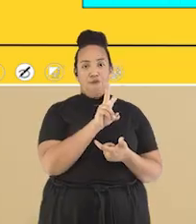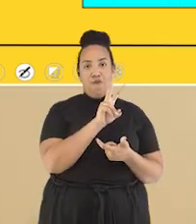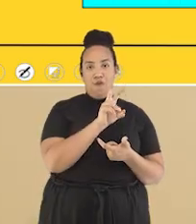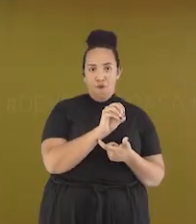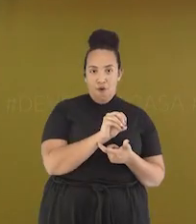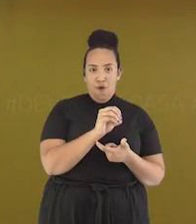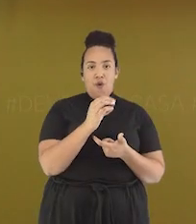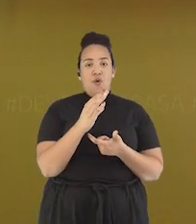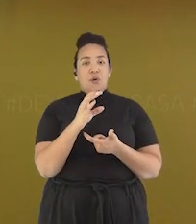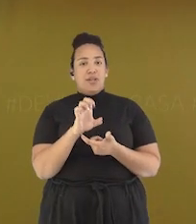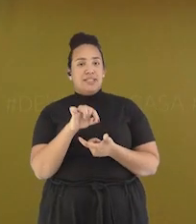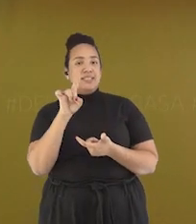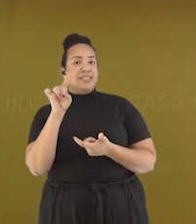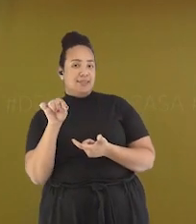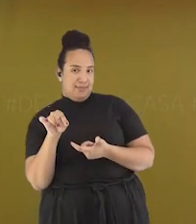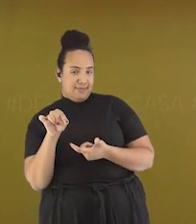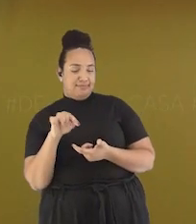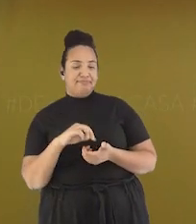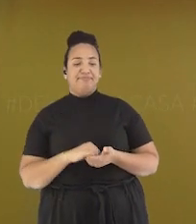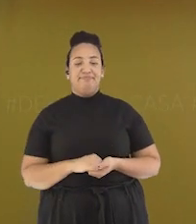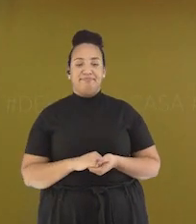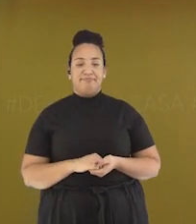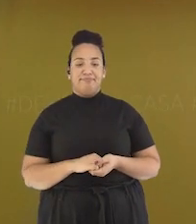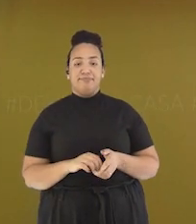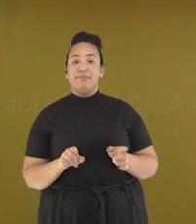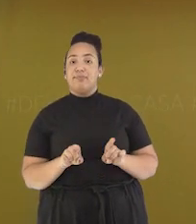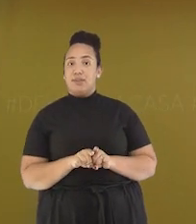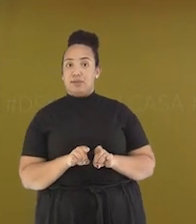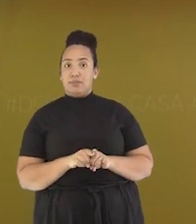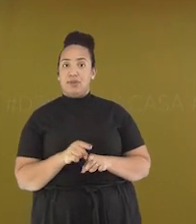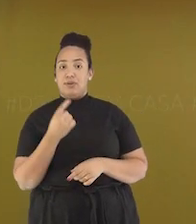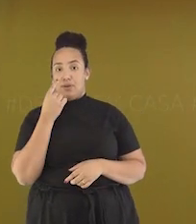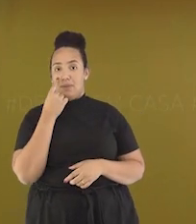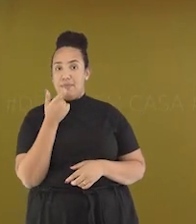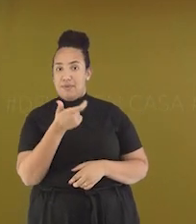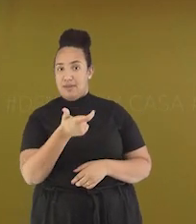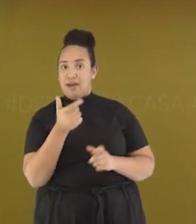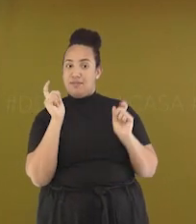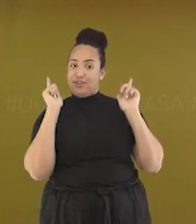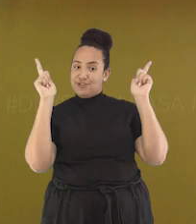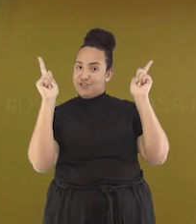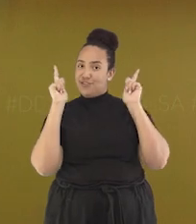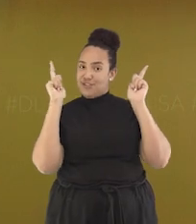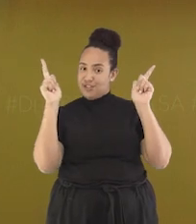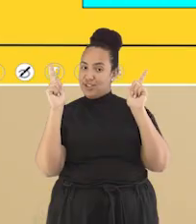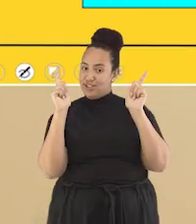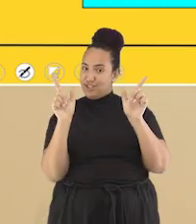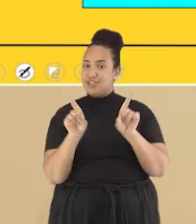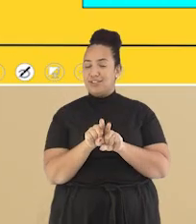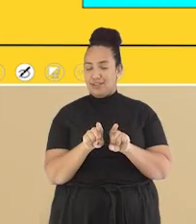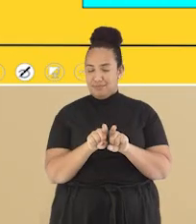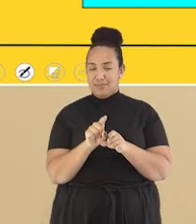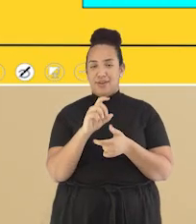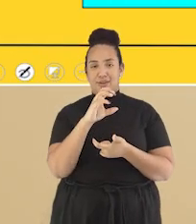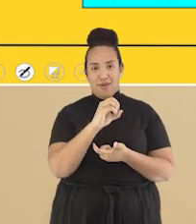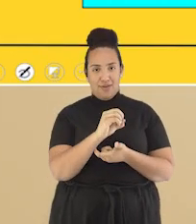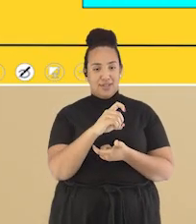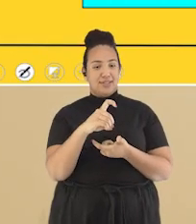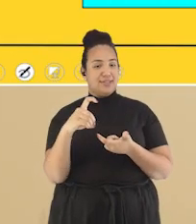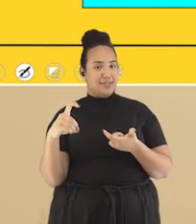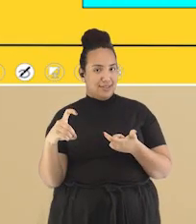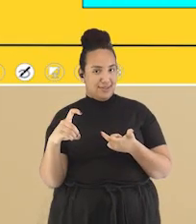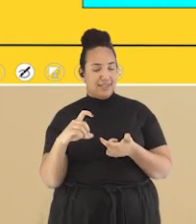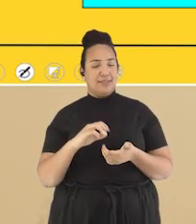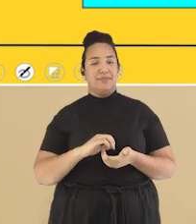A palavra também destacada Divertir Também é uma oxítona Divertir A sílaba tônica